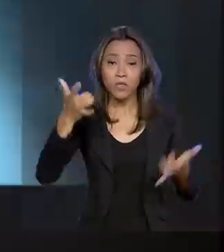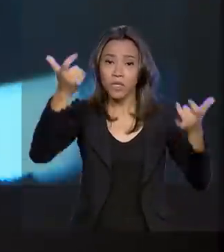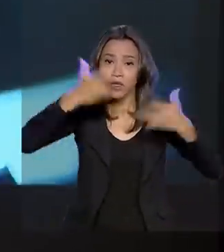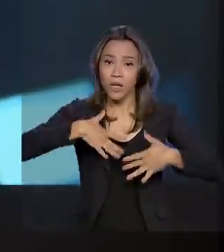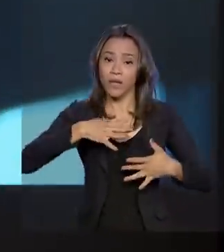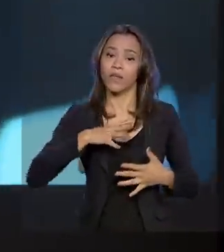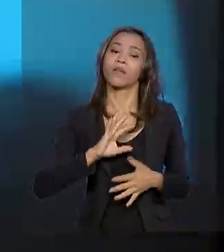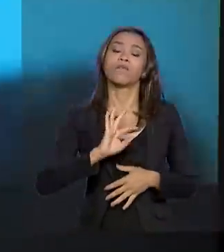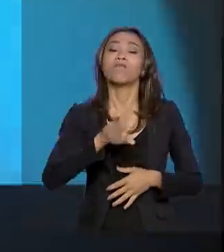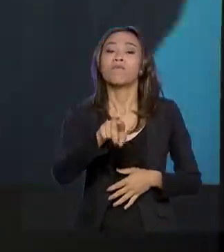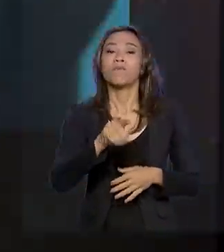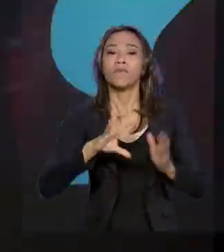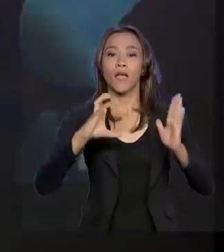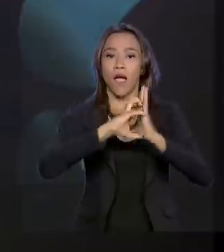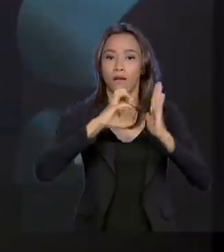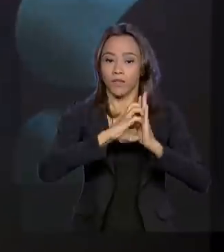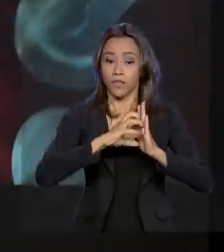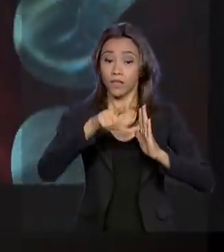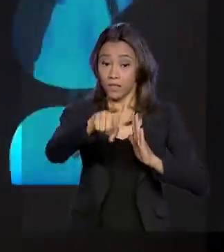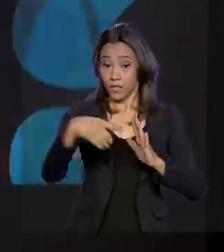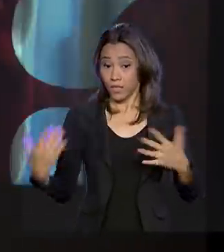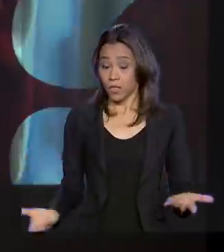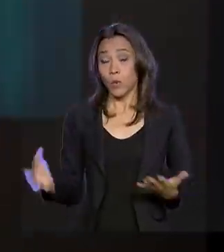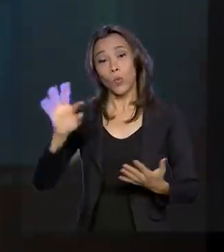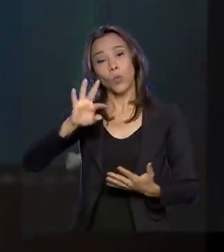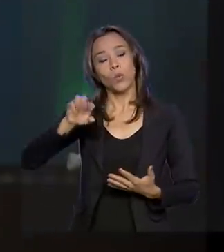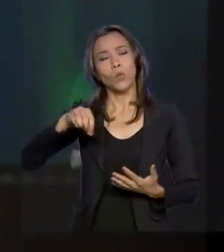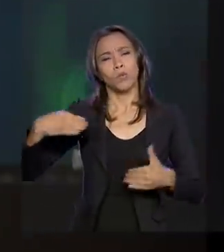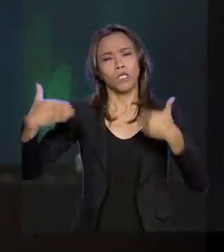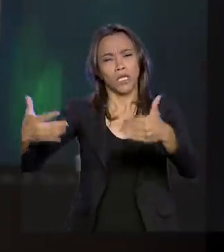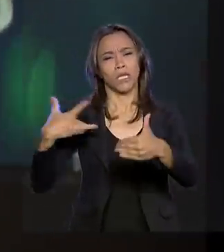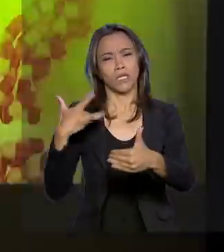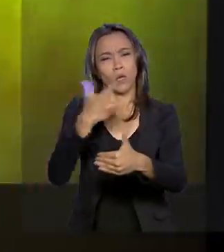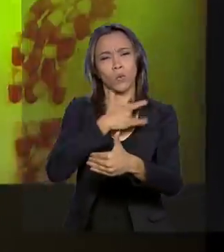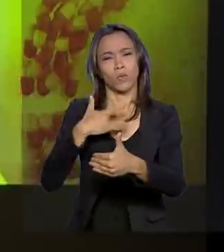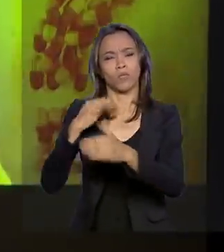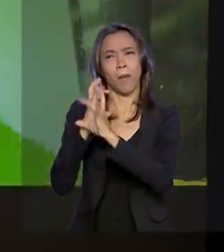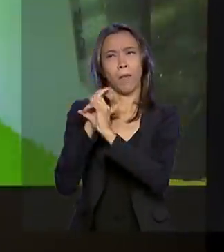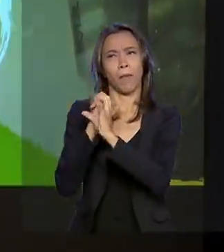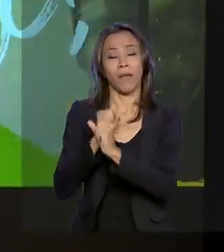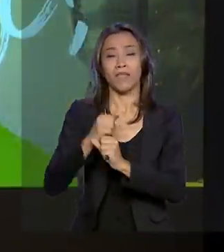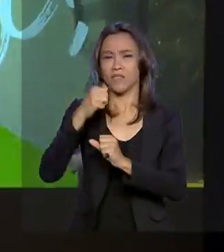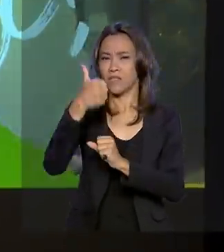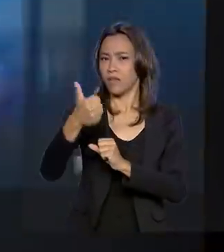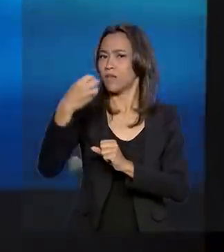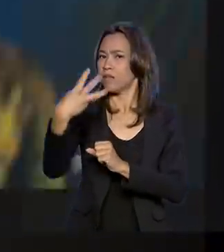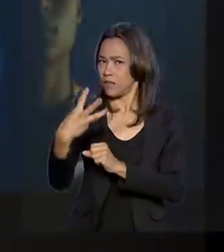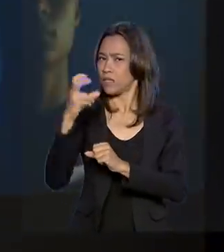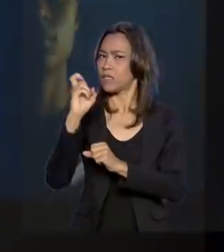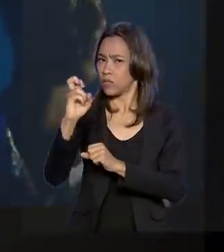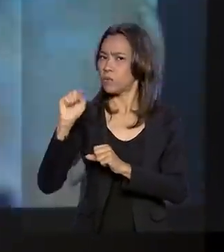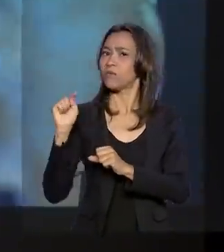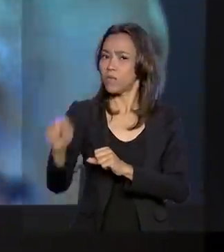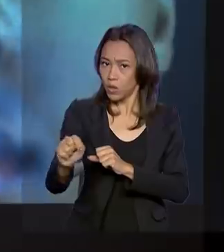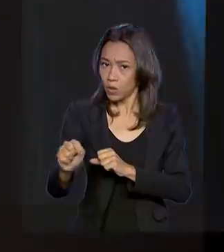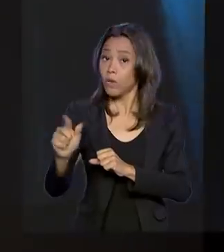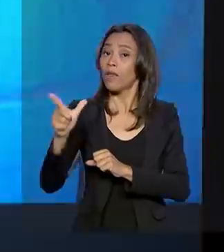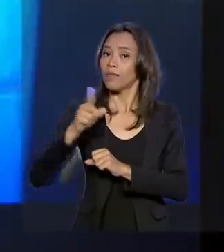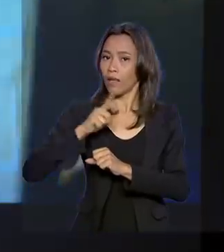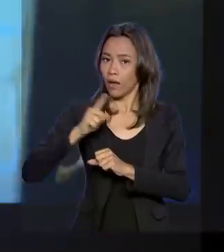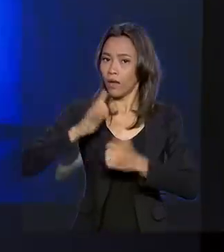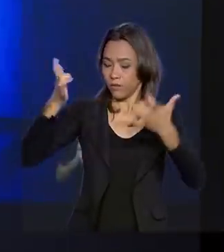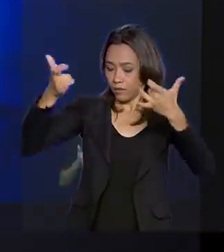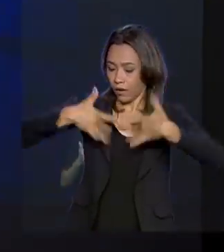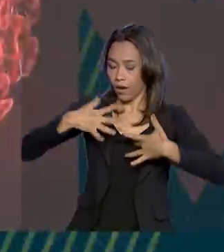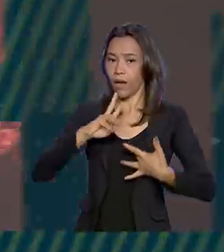Aedes. Deste total, o Ministério da Saúde calcula que 135 mil brasileiros convivem com o HIV